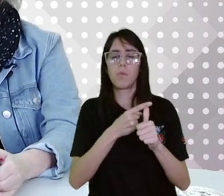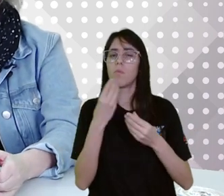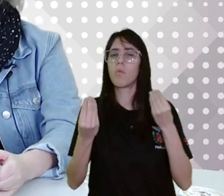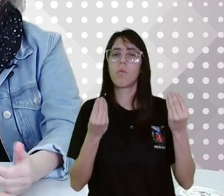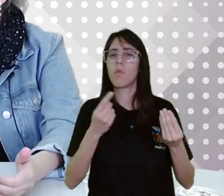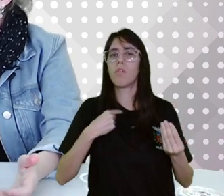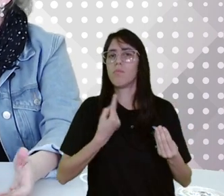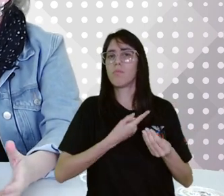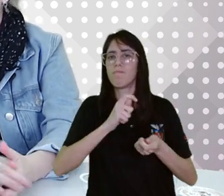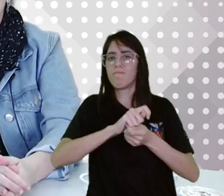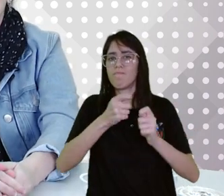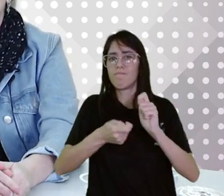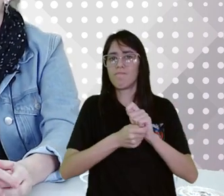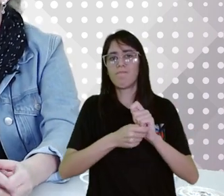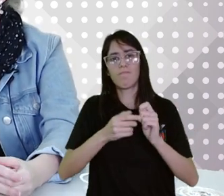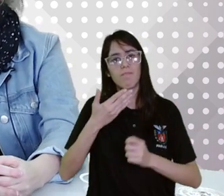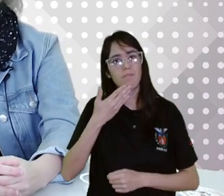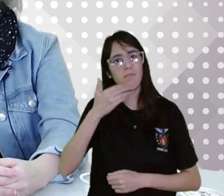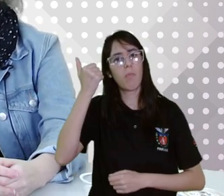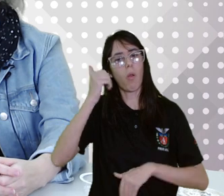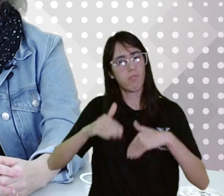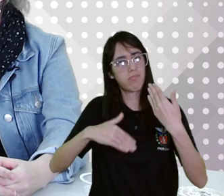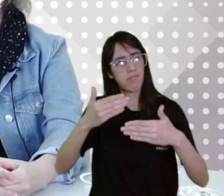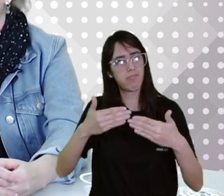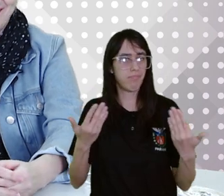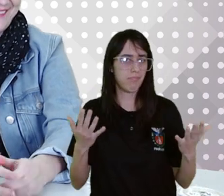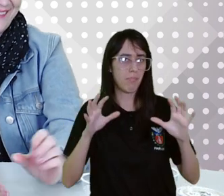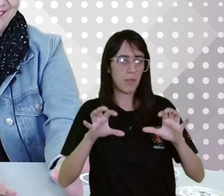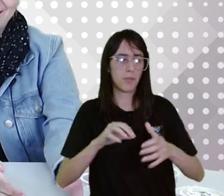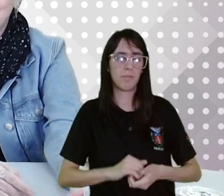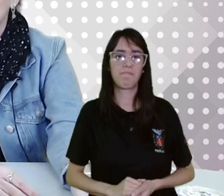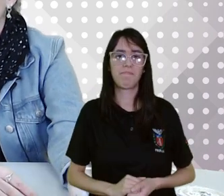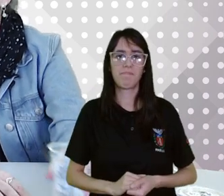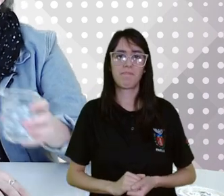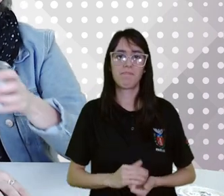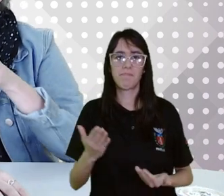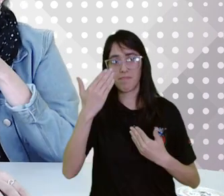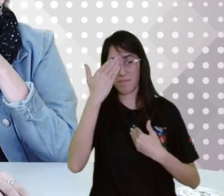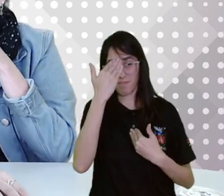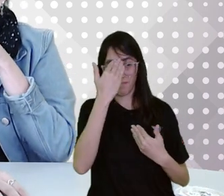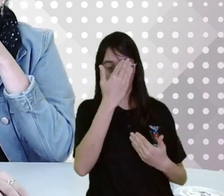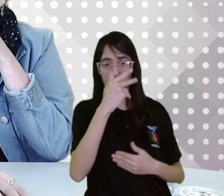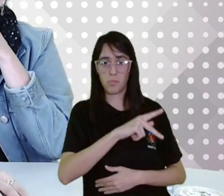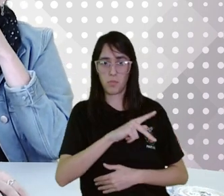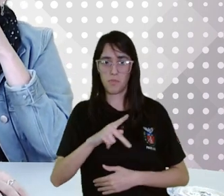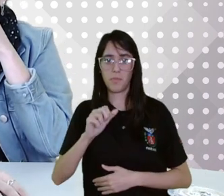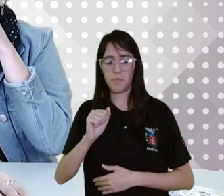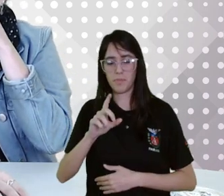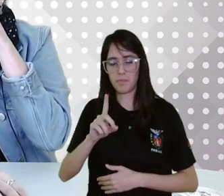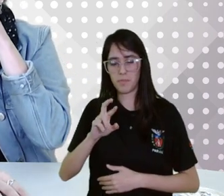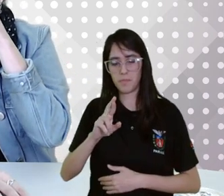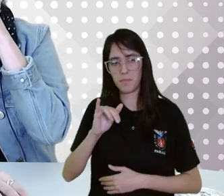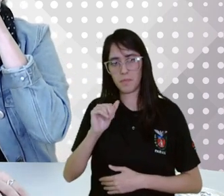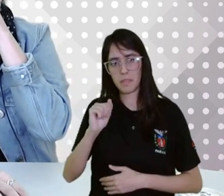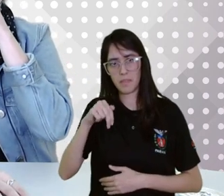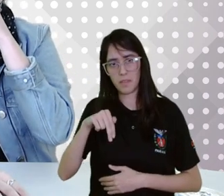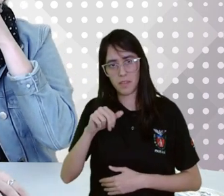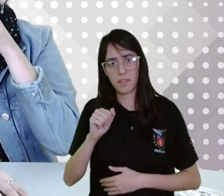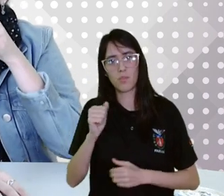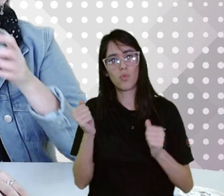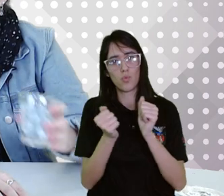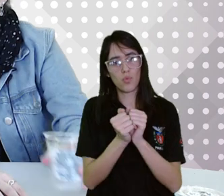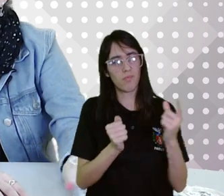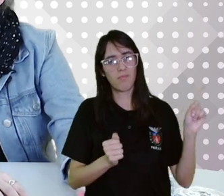para continuar nossa parceria, era isso. Então, nós agradecemos a professora Adriana por estar aqui com a gente, nesse